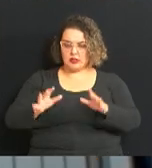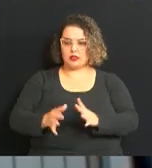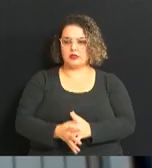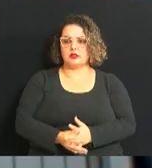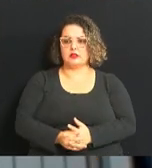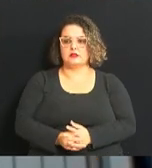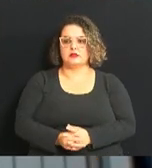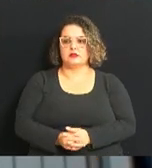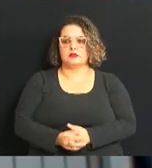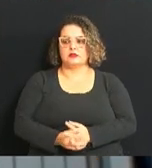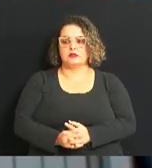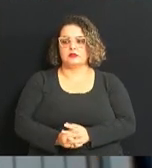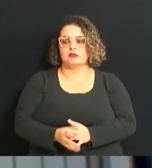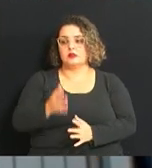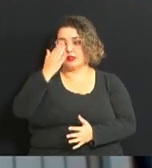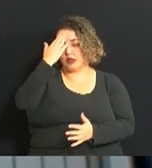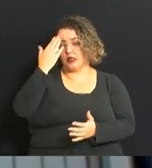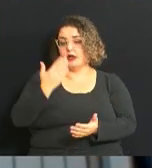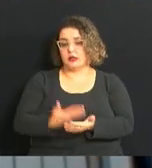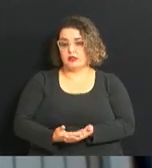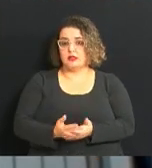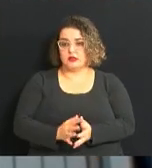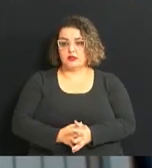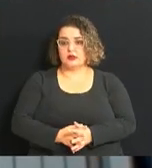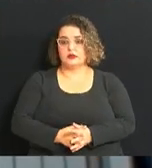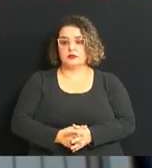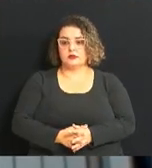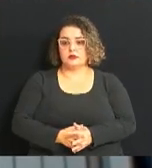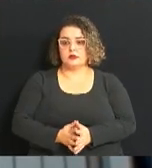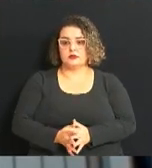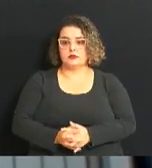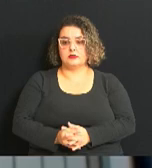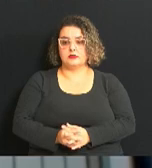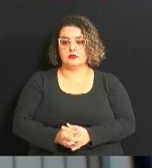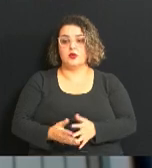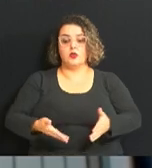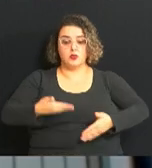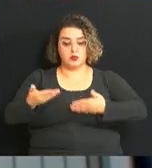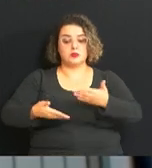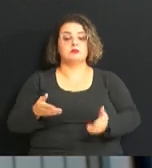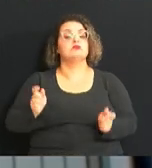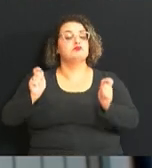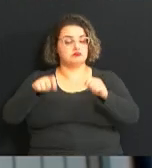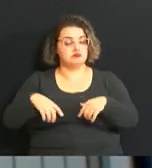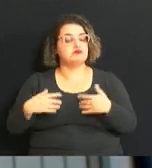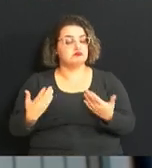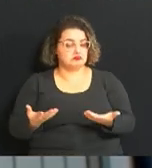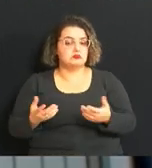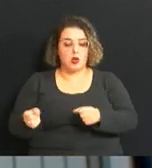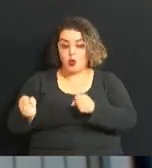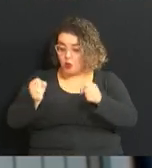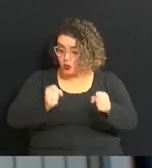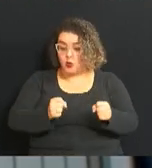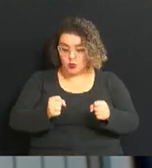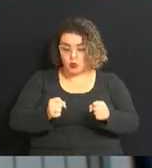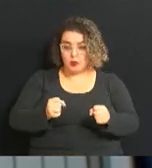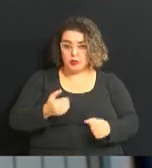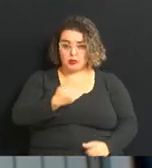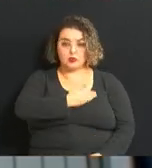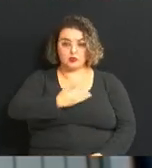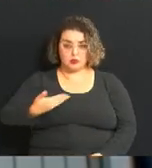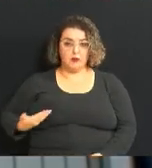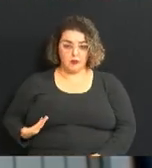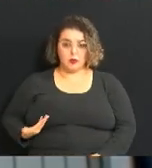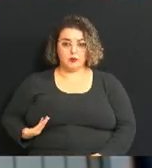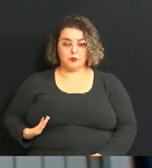a gente acredita que isso vai tornar o serviço mais eficiente do poder do governo, e